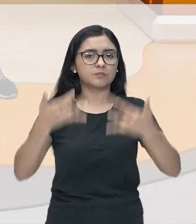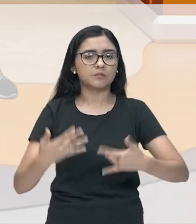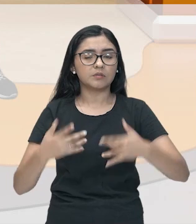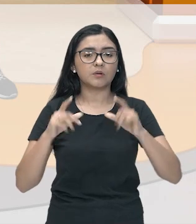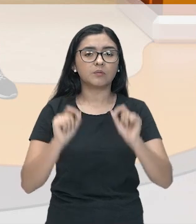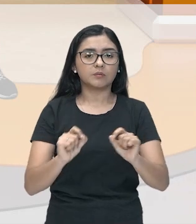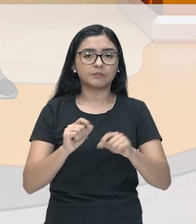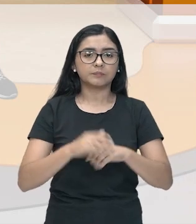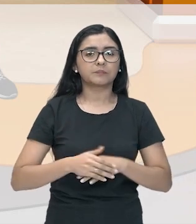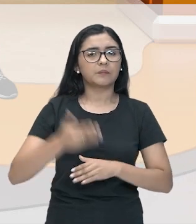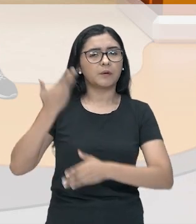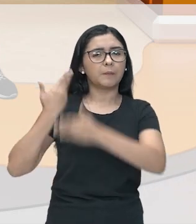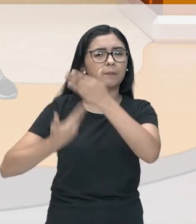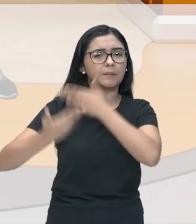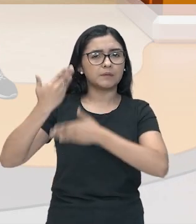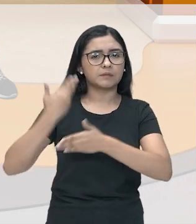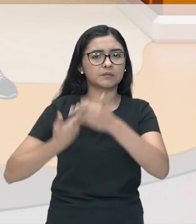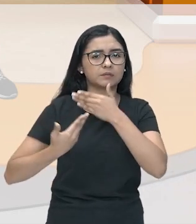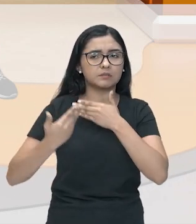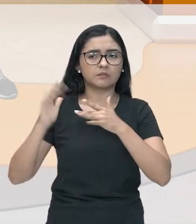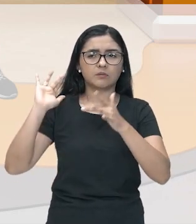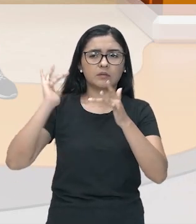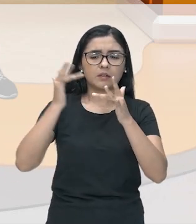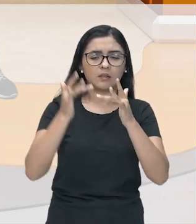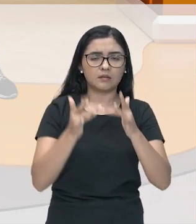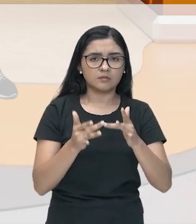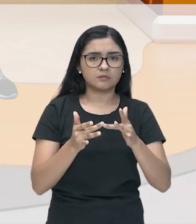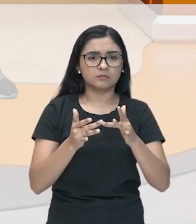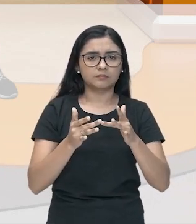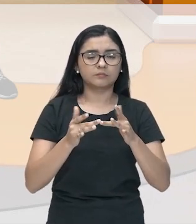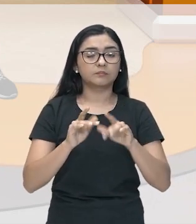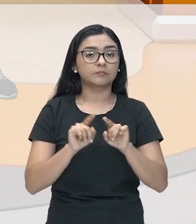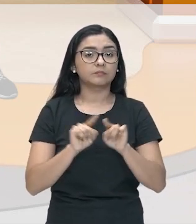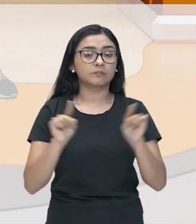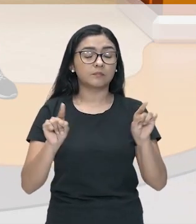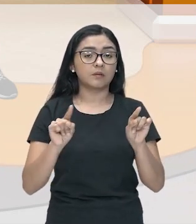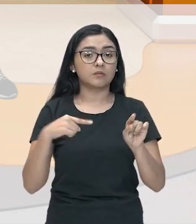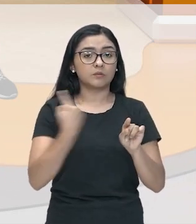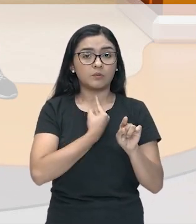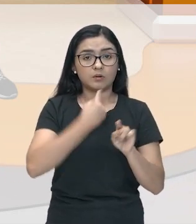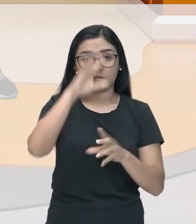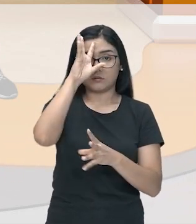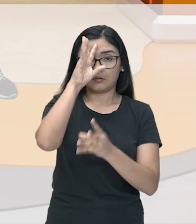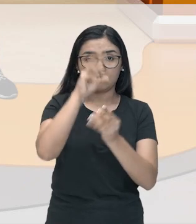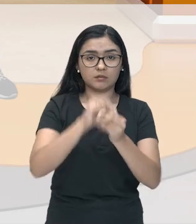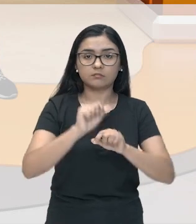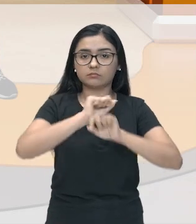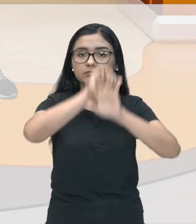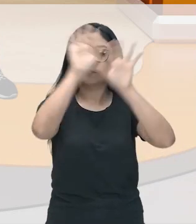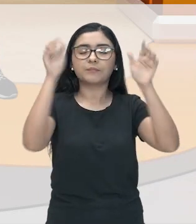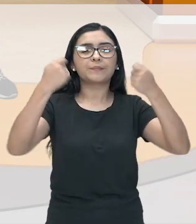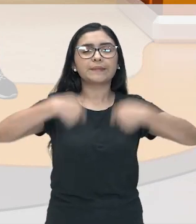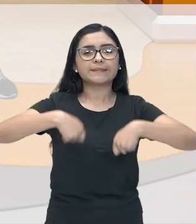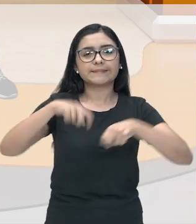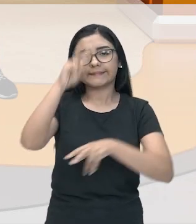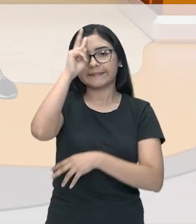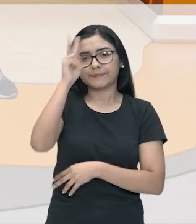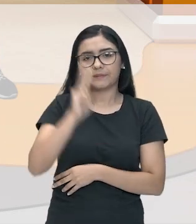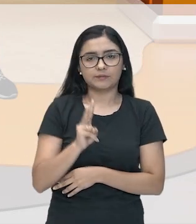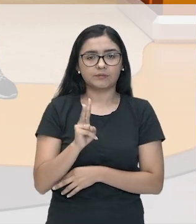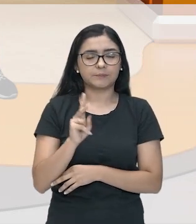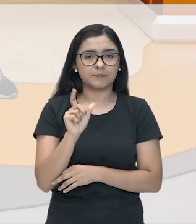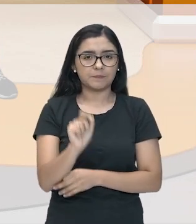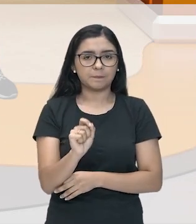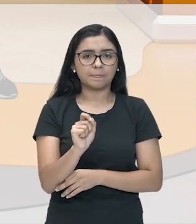termo antiguidade clássica? Para entender isso, é necessário a gente lembrar que